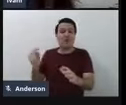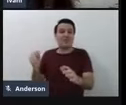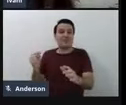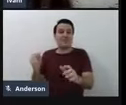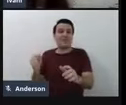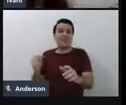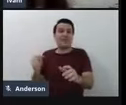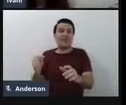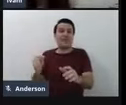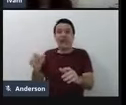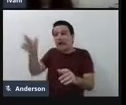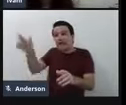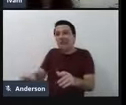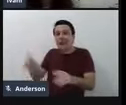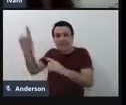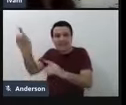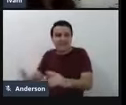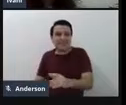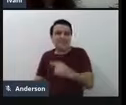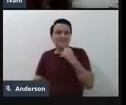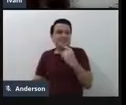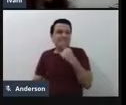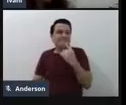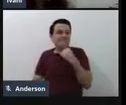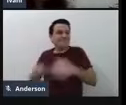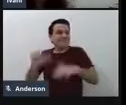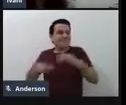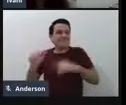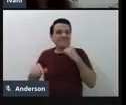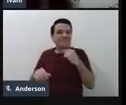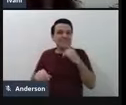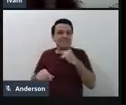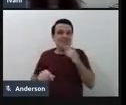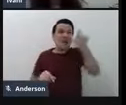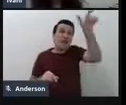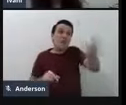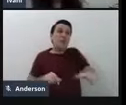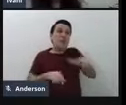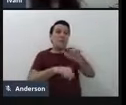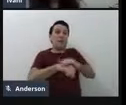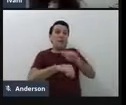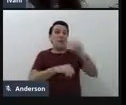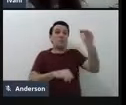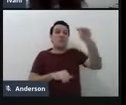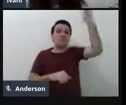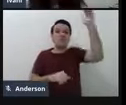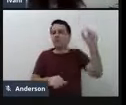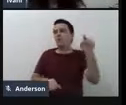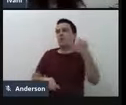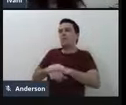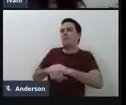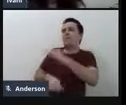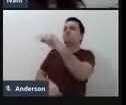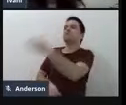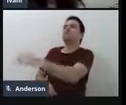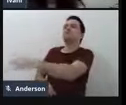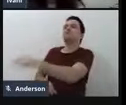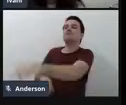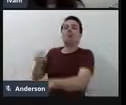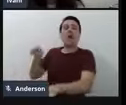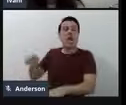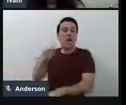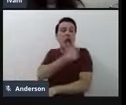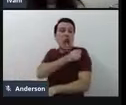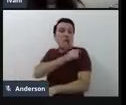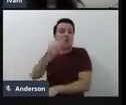fazendo isso para você e colocando ali para você assistir aquilo, né, e isso me incomodava muito, assim, eu